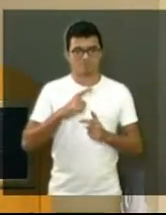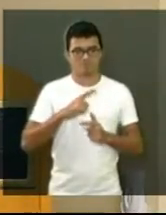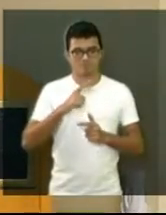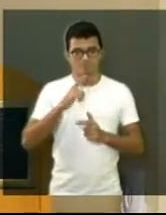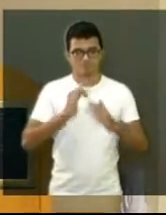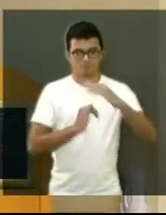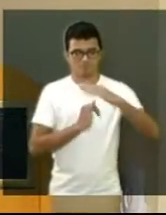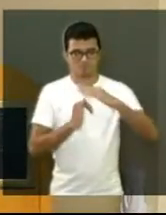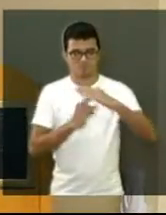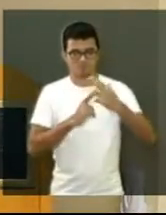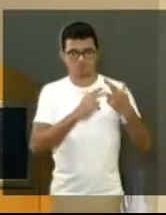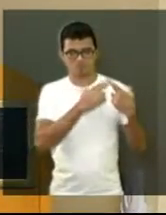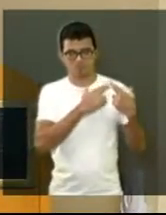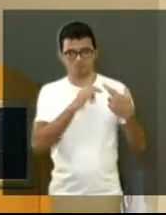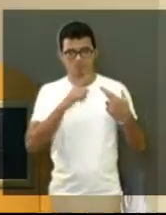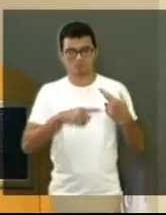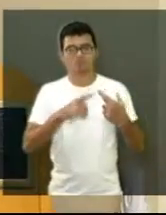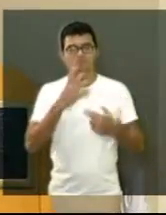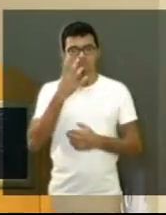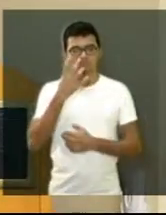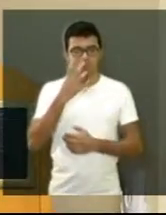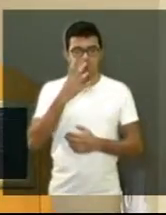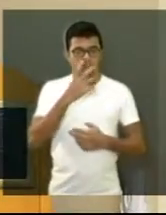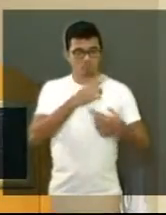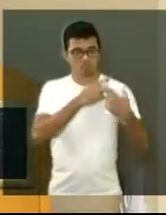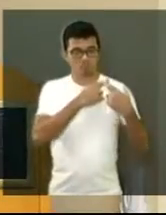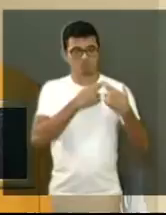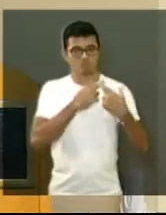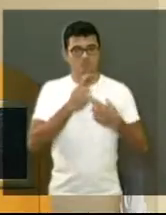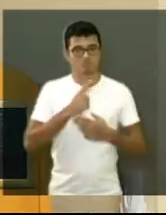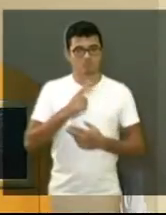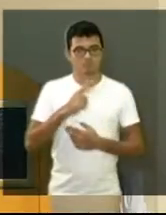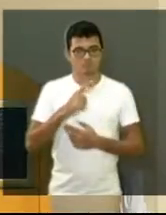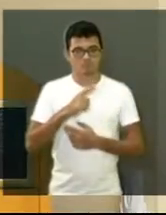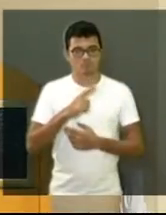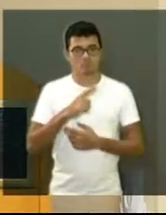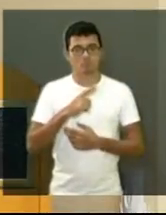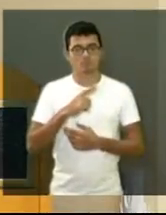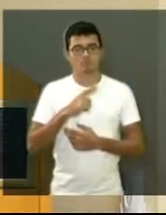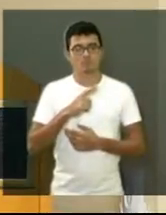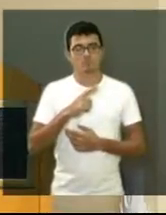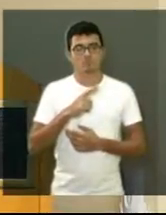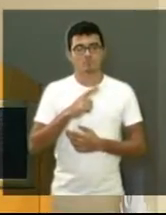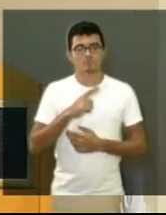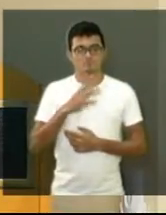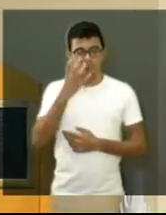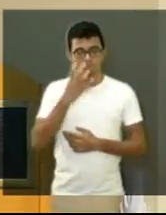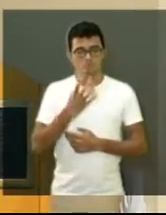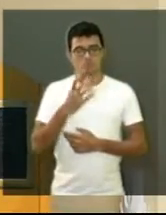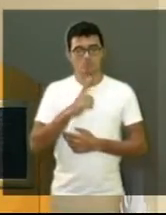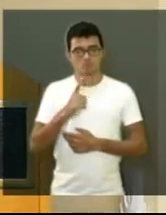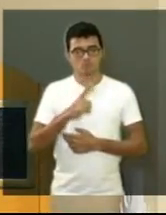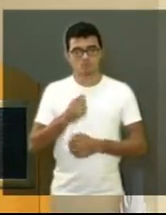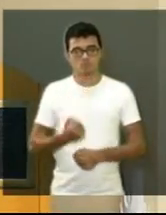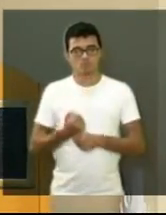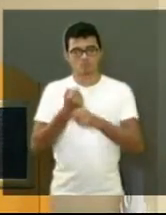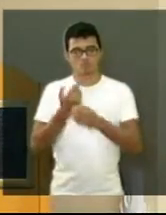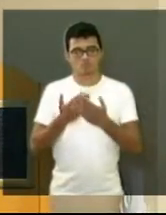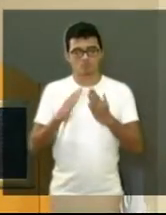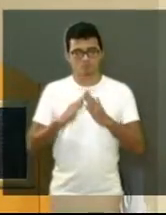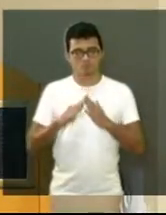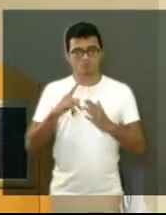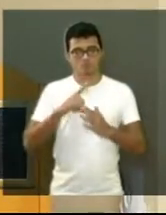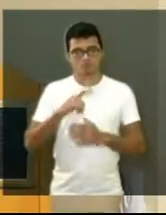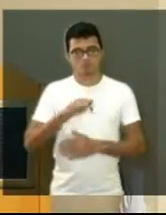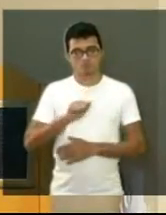é uma instituição séria, que ia construir a escola de adventistas ao lado lá e